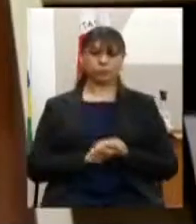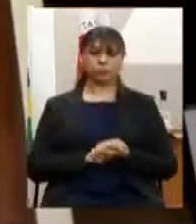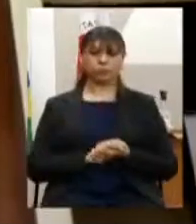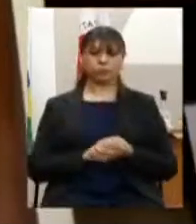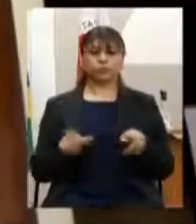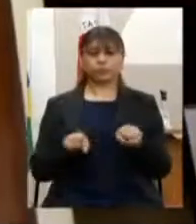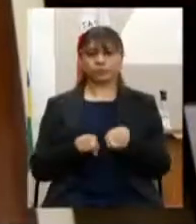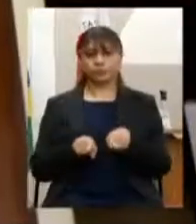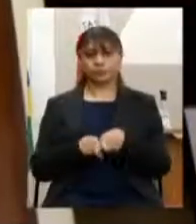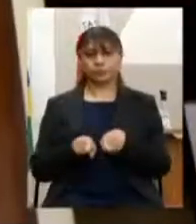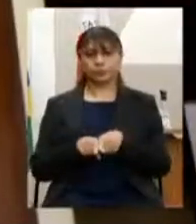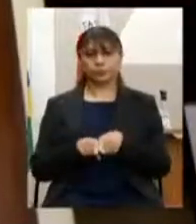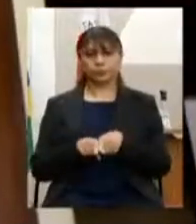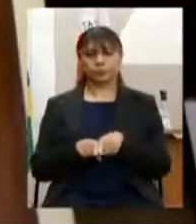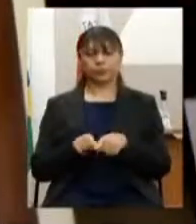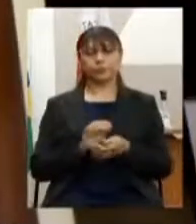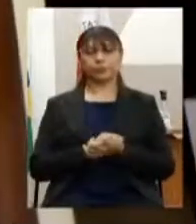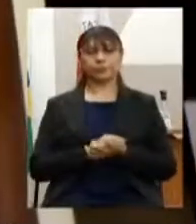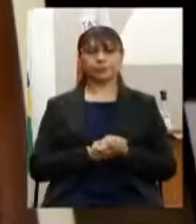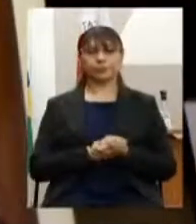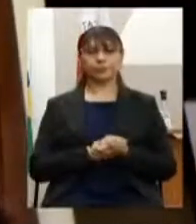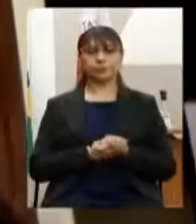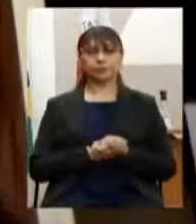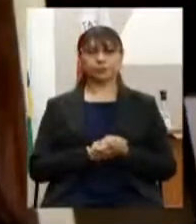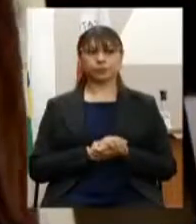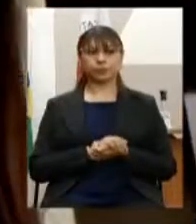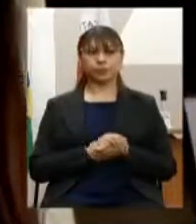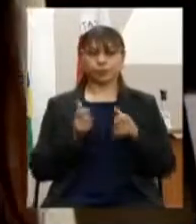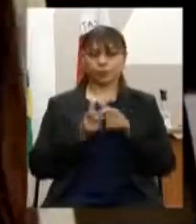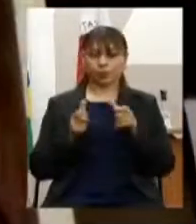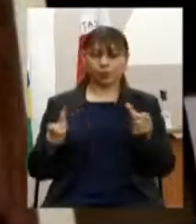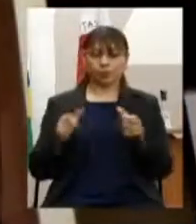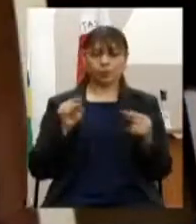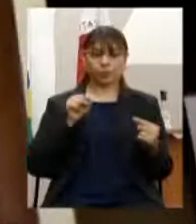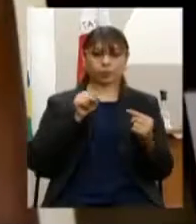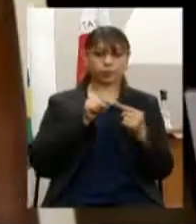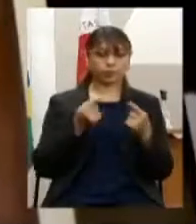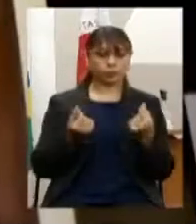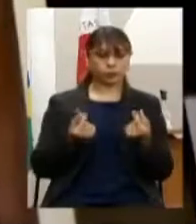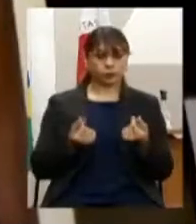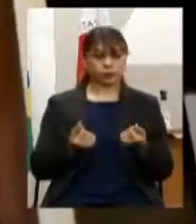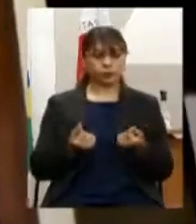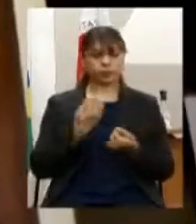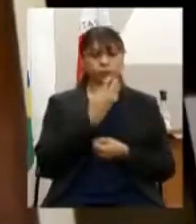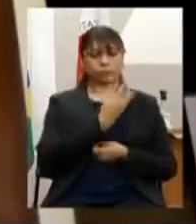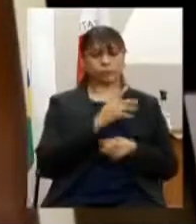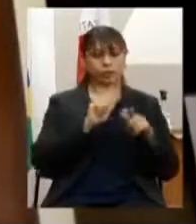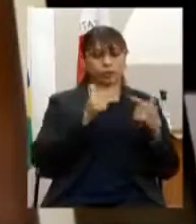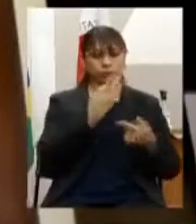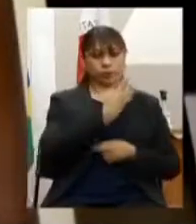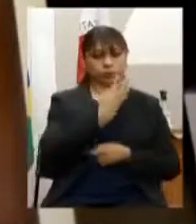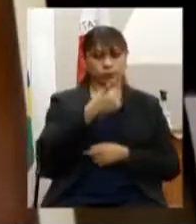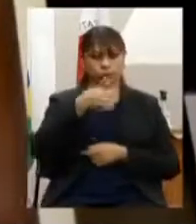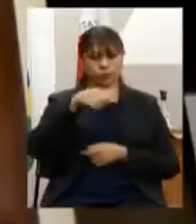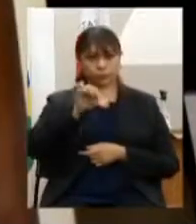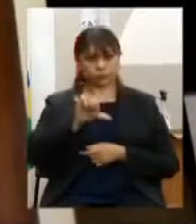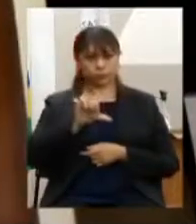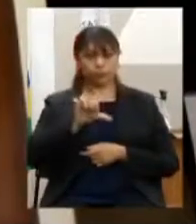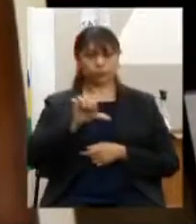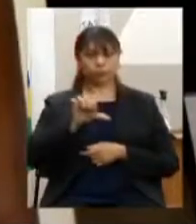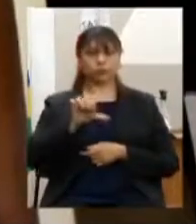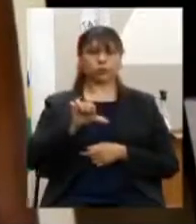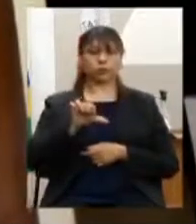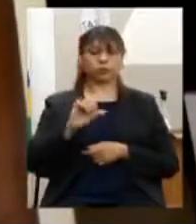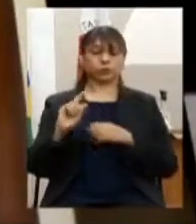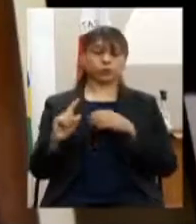diferenciada do que dos adultos ampliar a meta financeira da ação 4419 atendimento